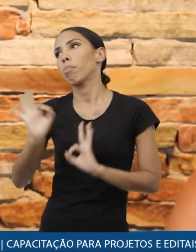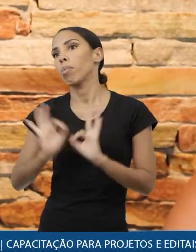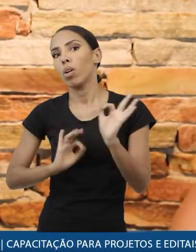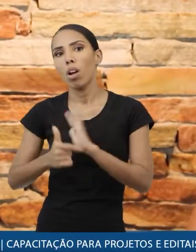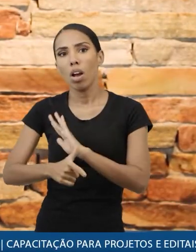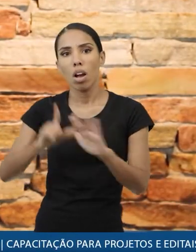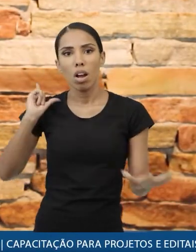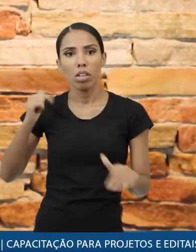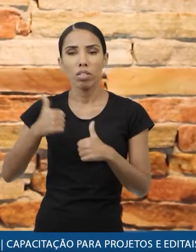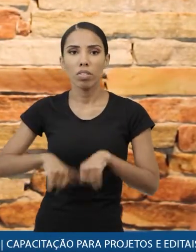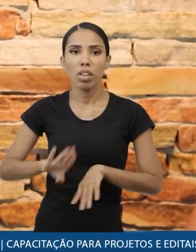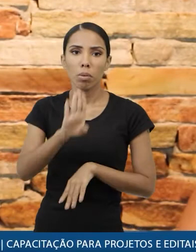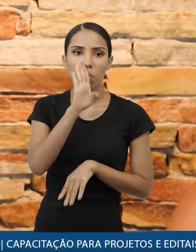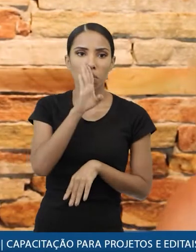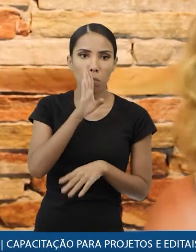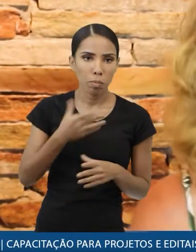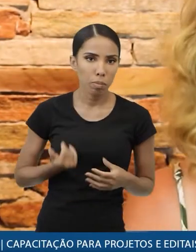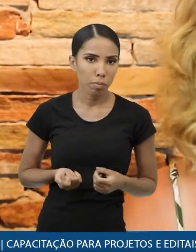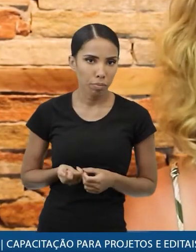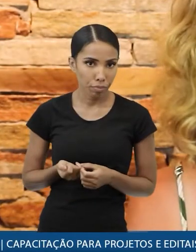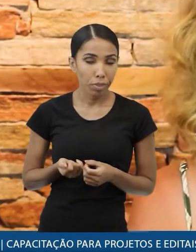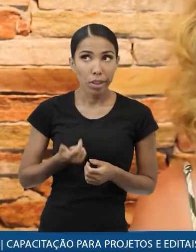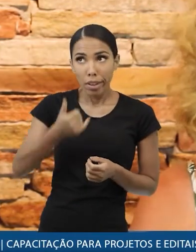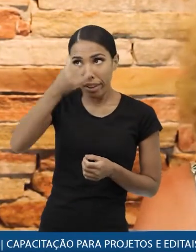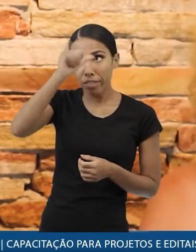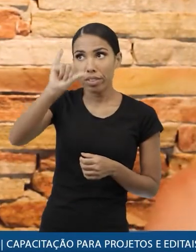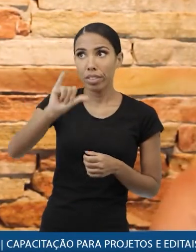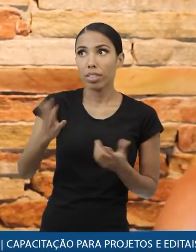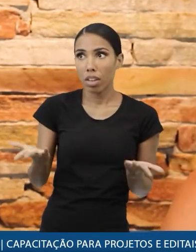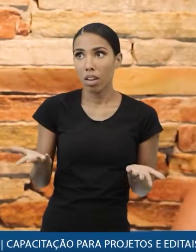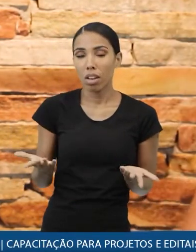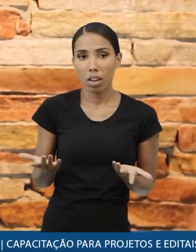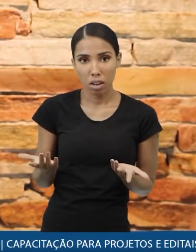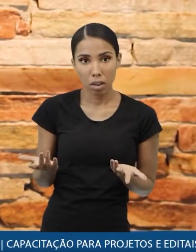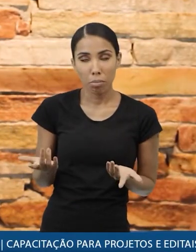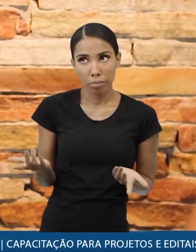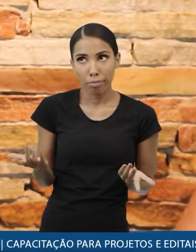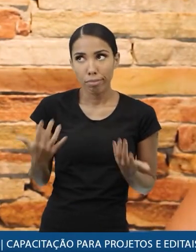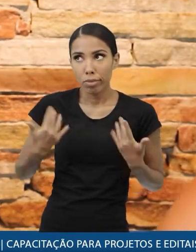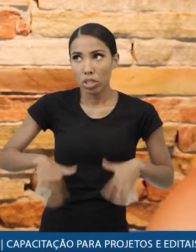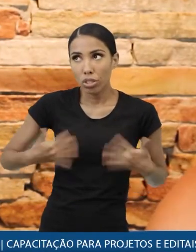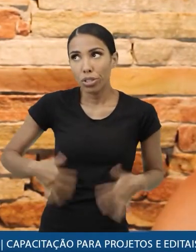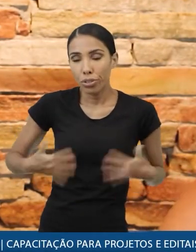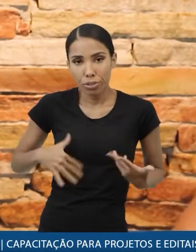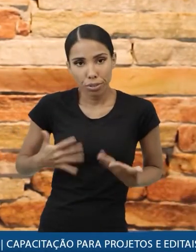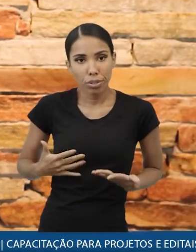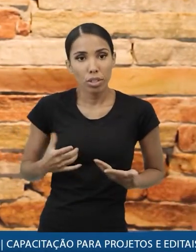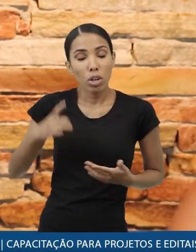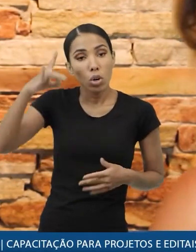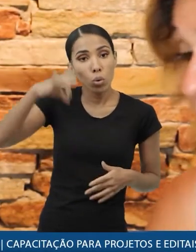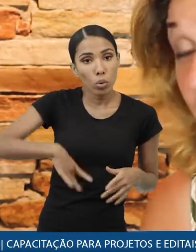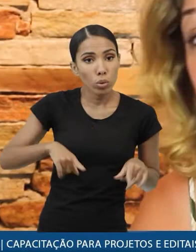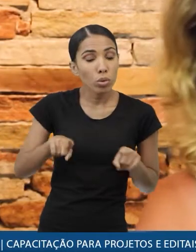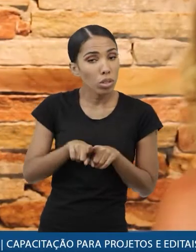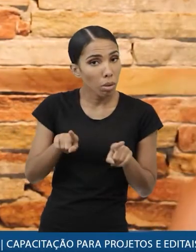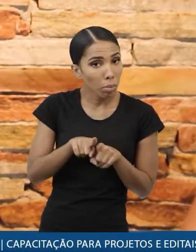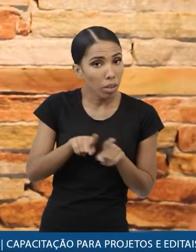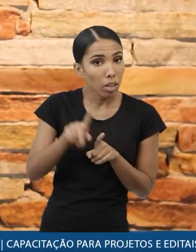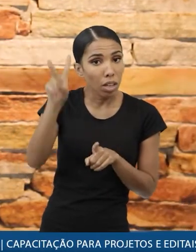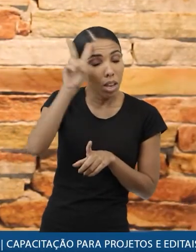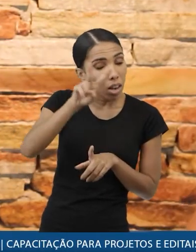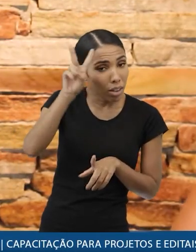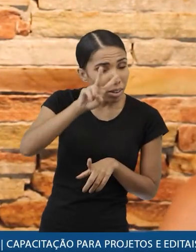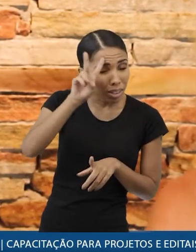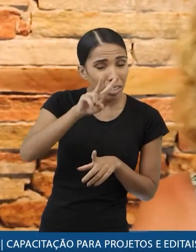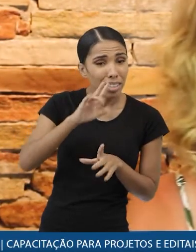projeto antes eu tivesse ficado quieta aqui na minha do que botar um projeto na lei de incentivo ter patrocínio e uma última questão também lembrando